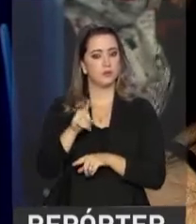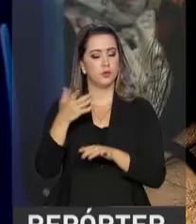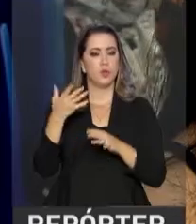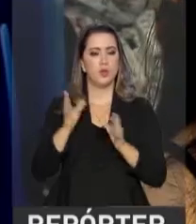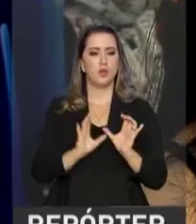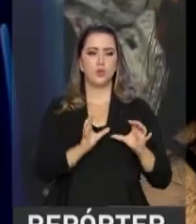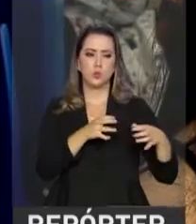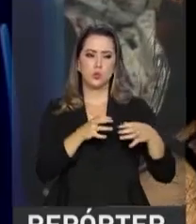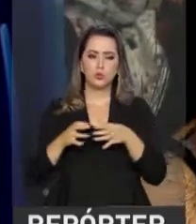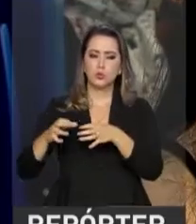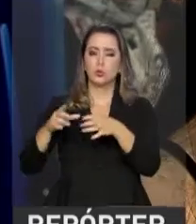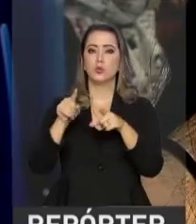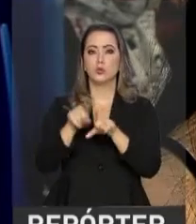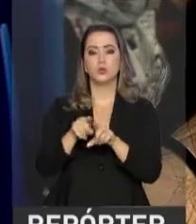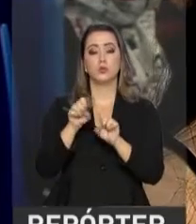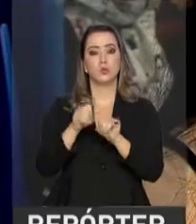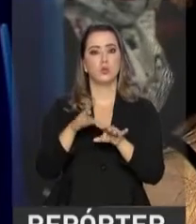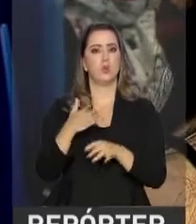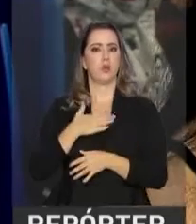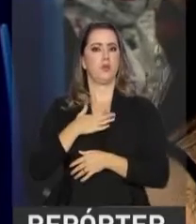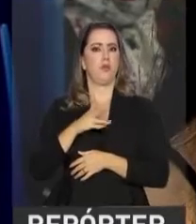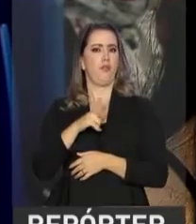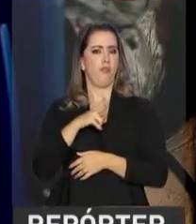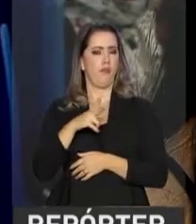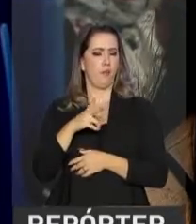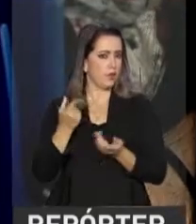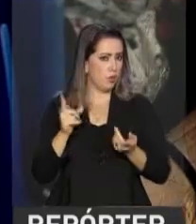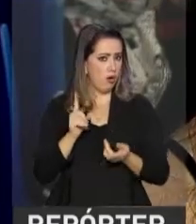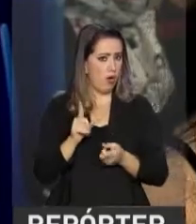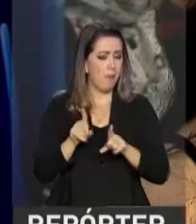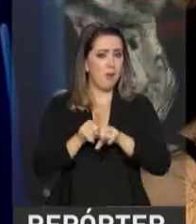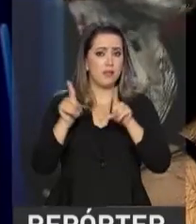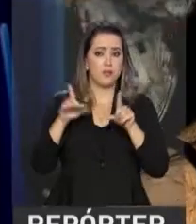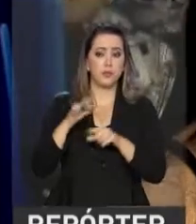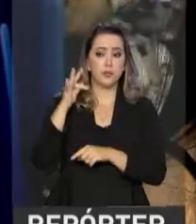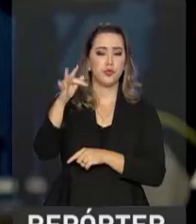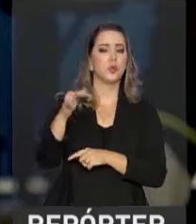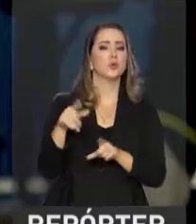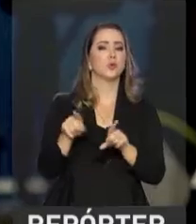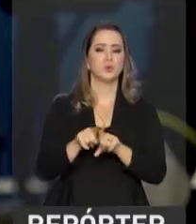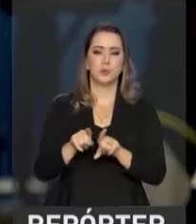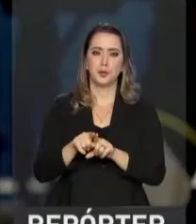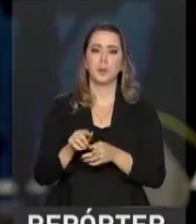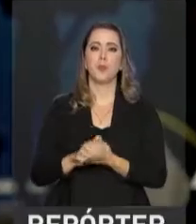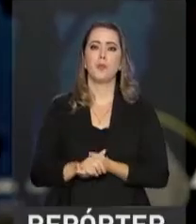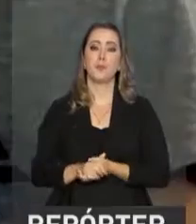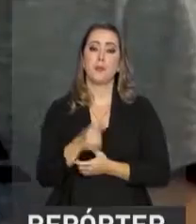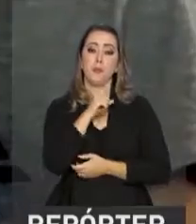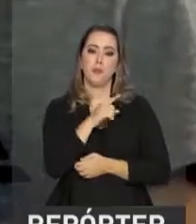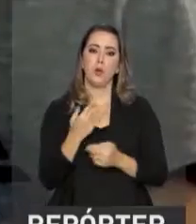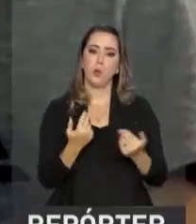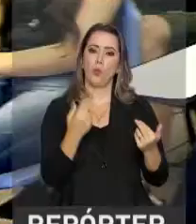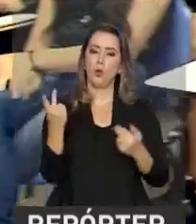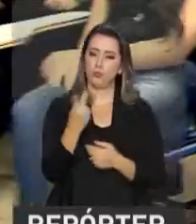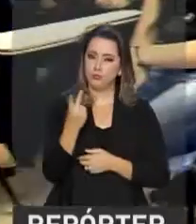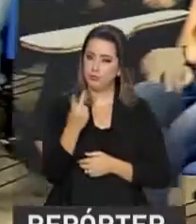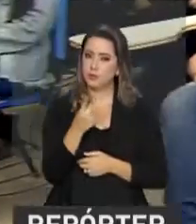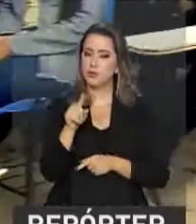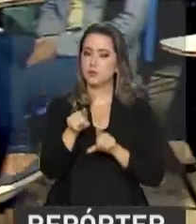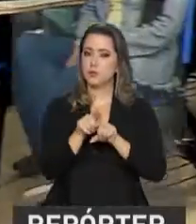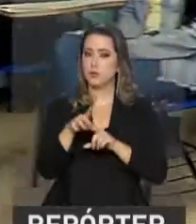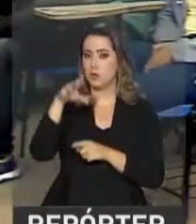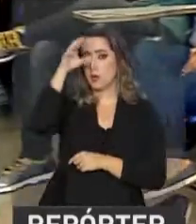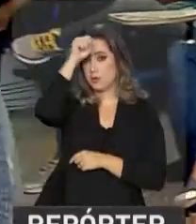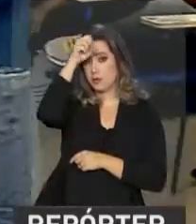módulos que são ensinados aqui eu não vou levar só para o meu trabalho atual, como eu vou levar para a vida toda. Assim como a Alessandra e a Thaísa, o jovem